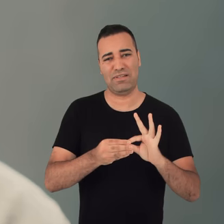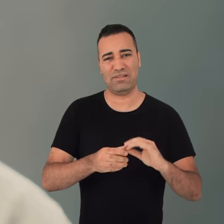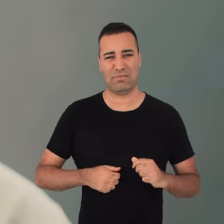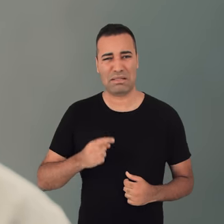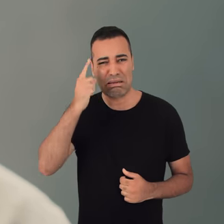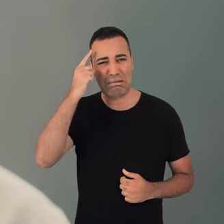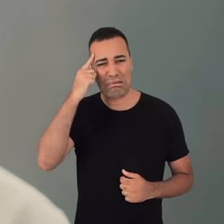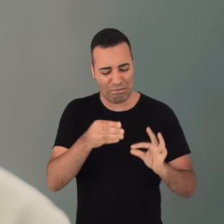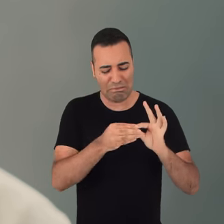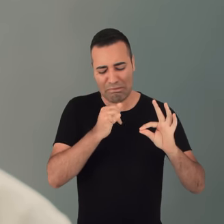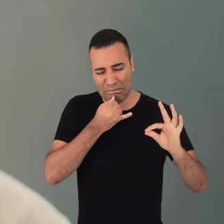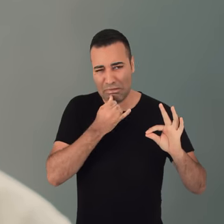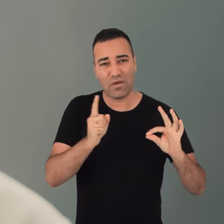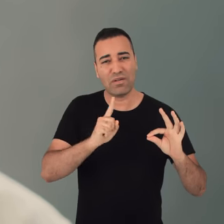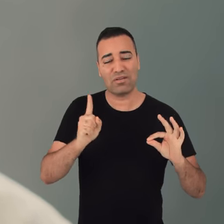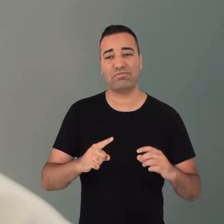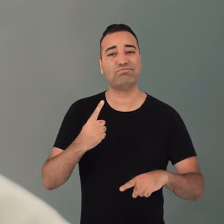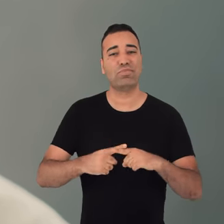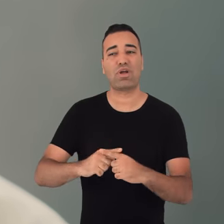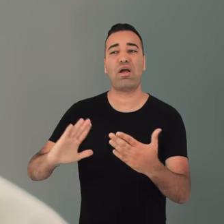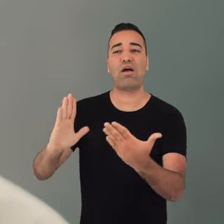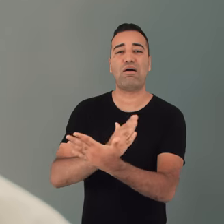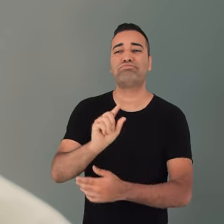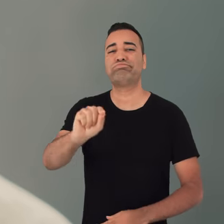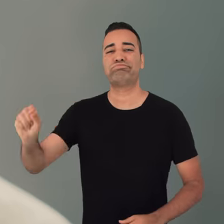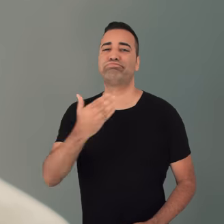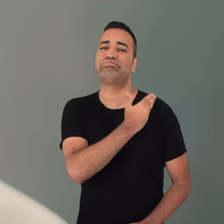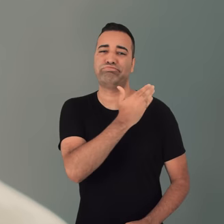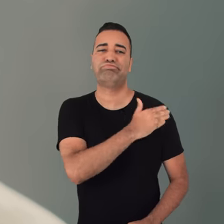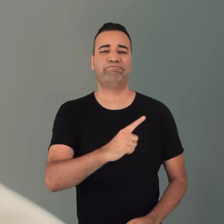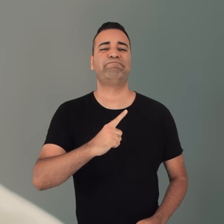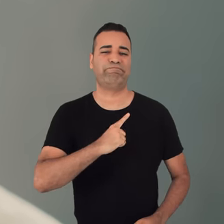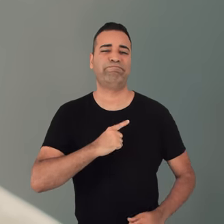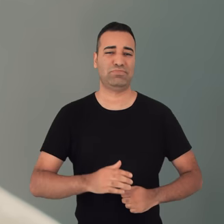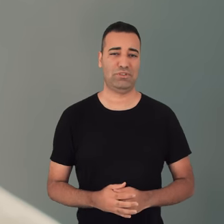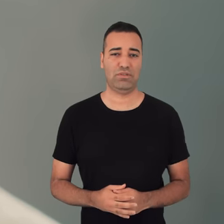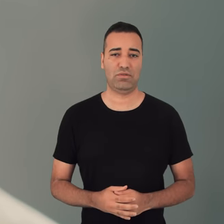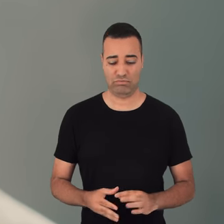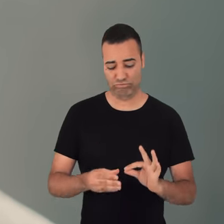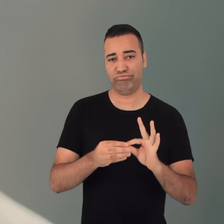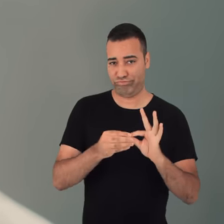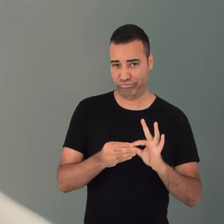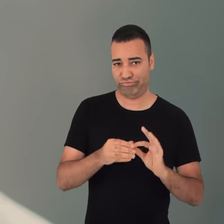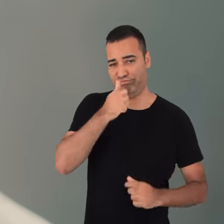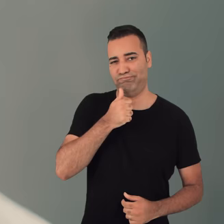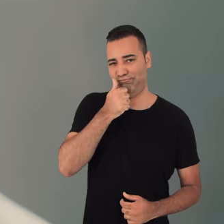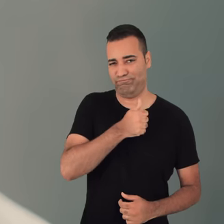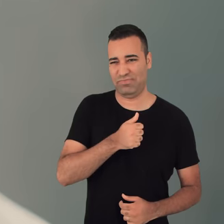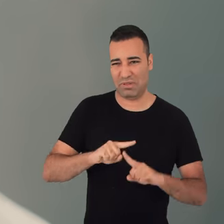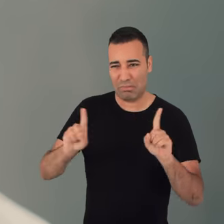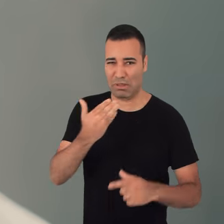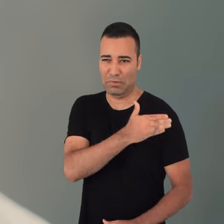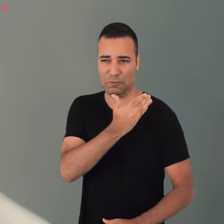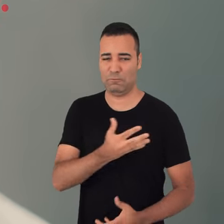HIV positivo. Mas não é por isso que ele sofre. É por causa do preconceito com as pessoas que vivem com HIV. Eu